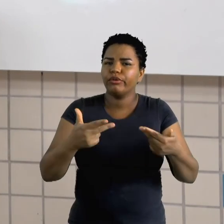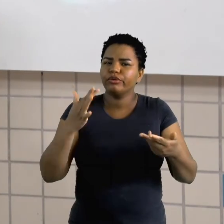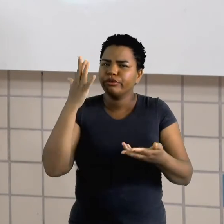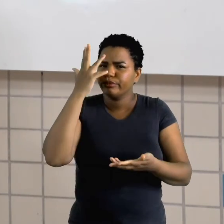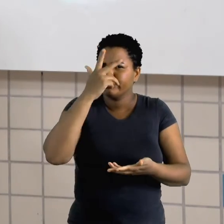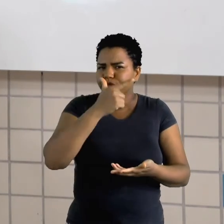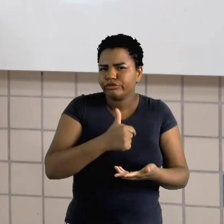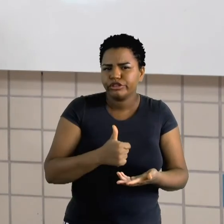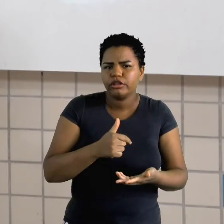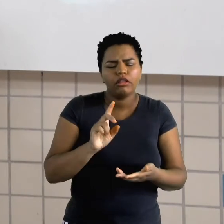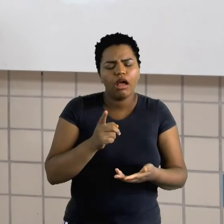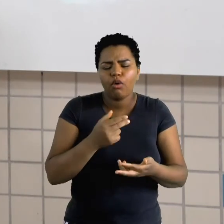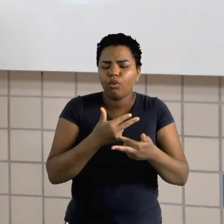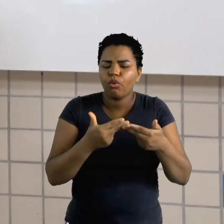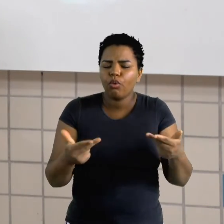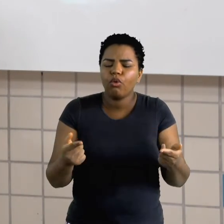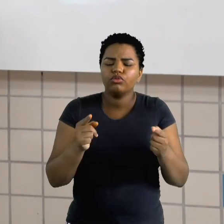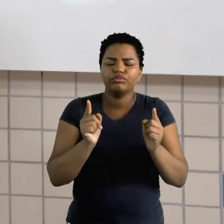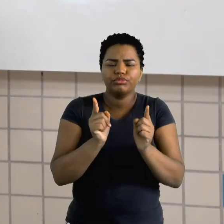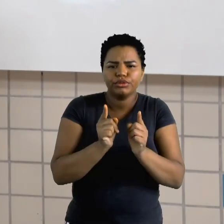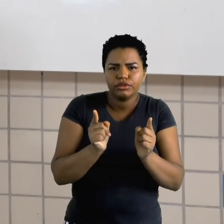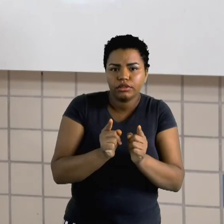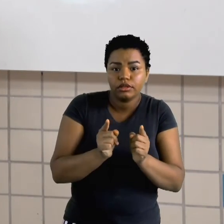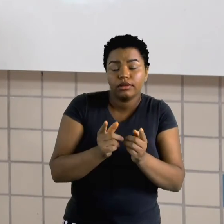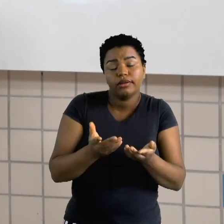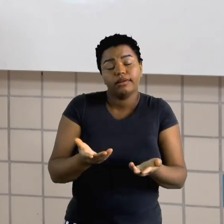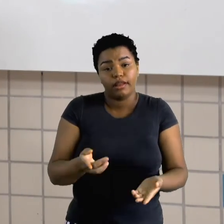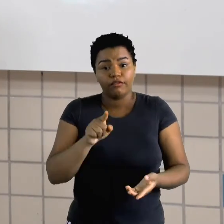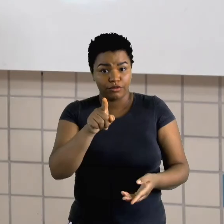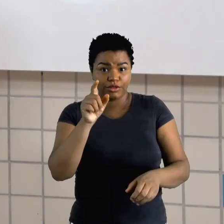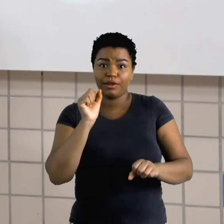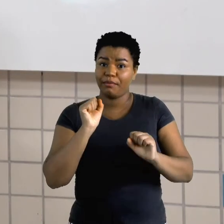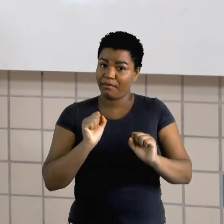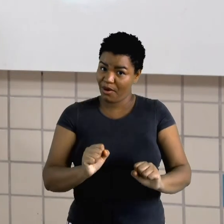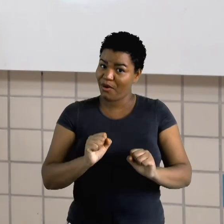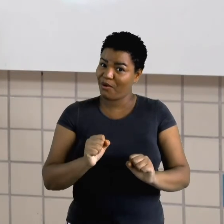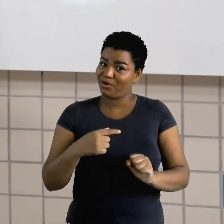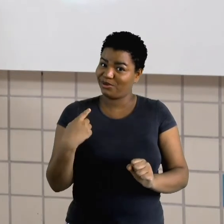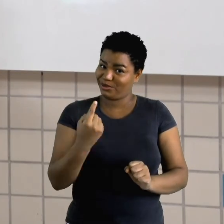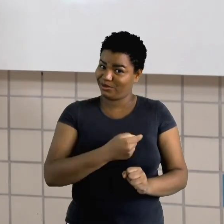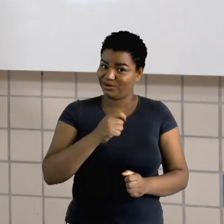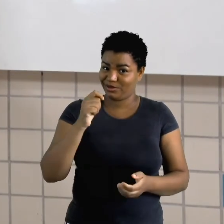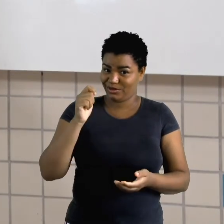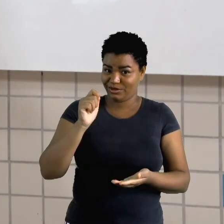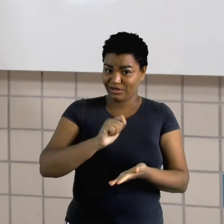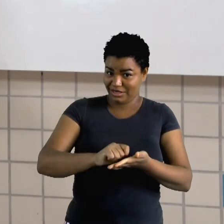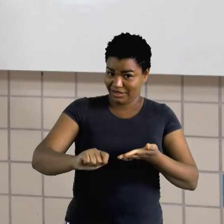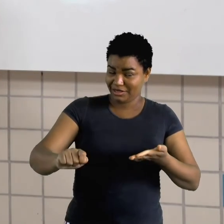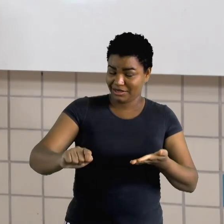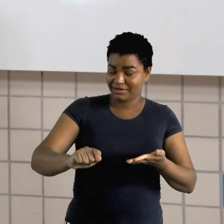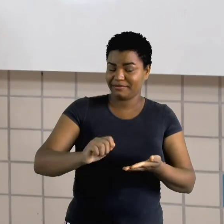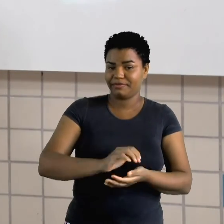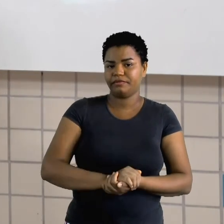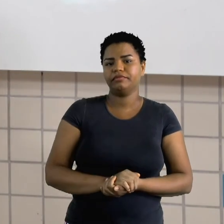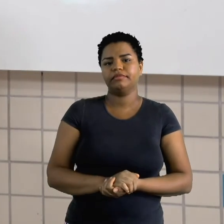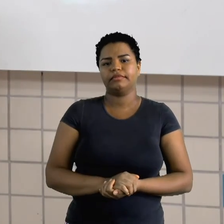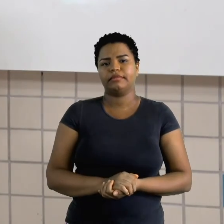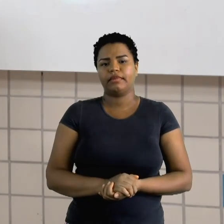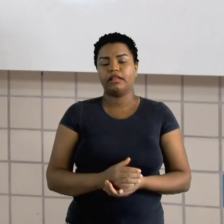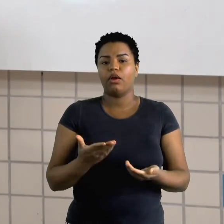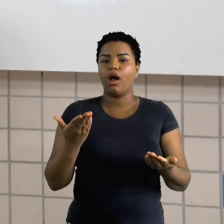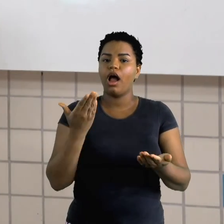coisas pequenas. E você pode ser o nosso escritor. Tudo bem? A nossa aula sobre